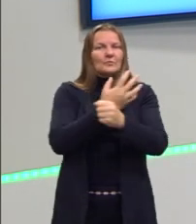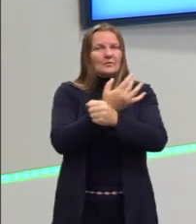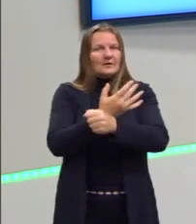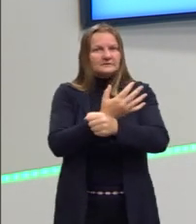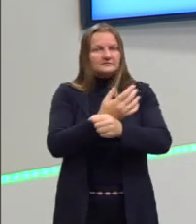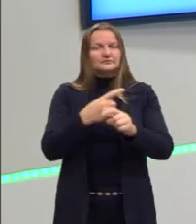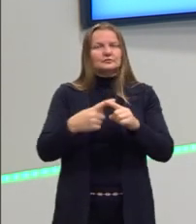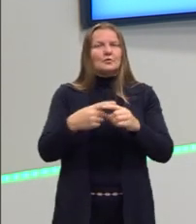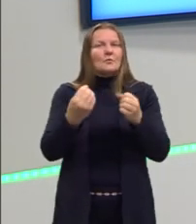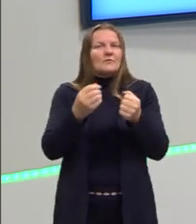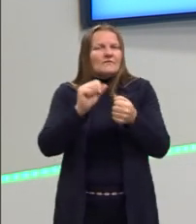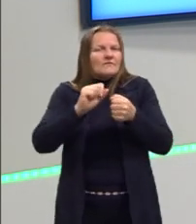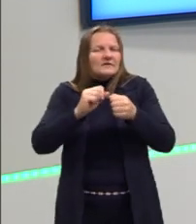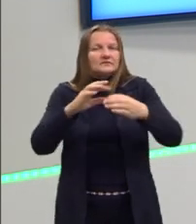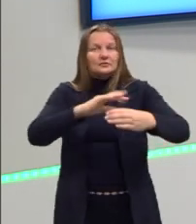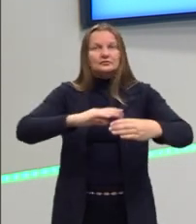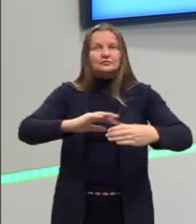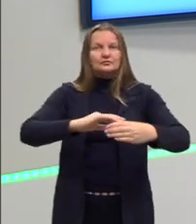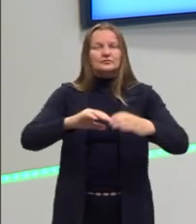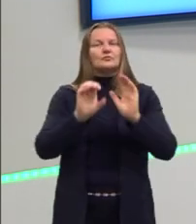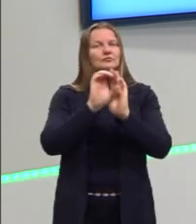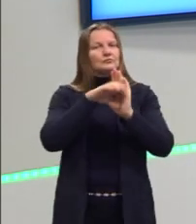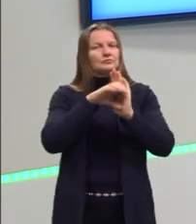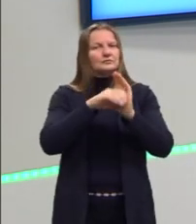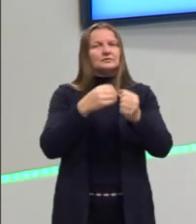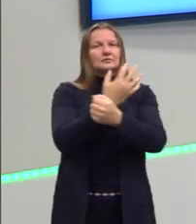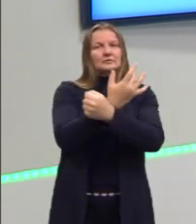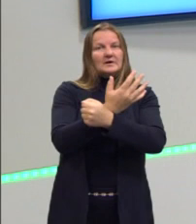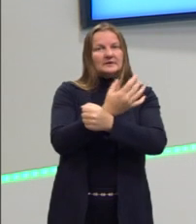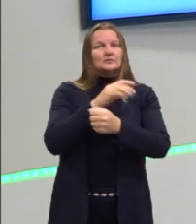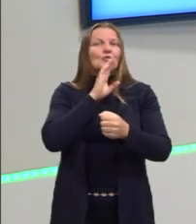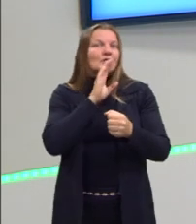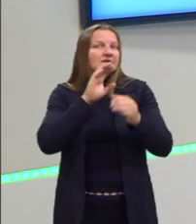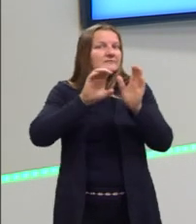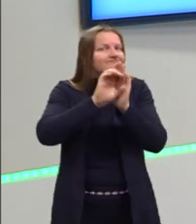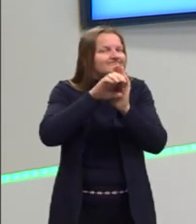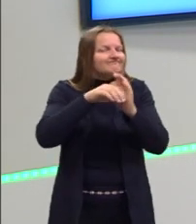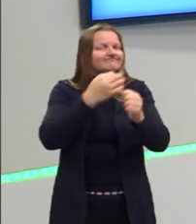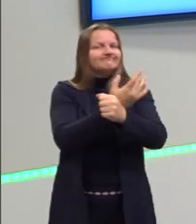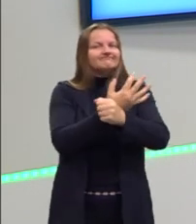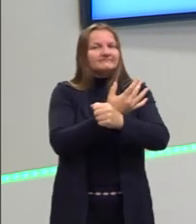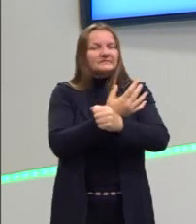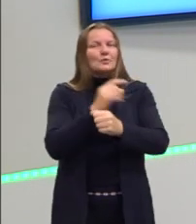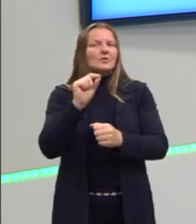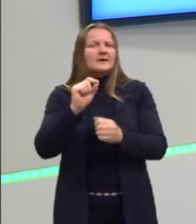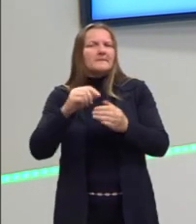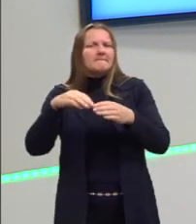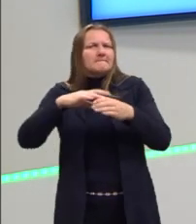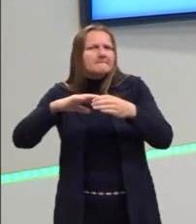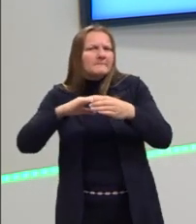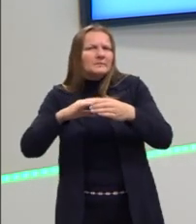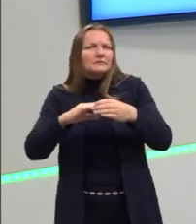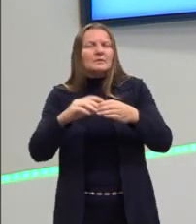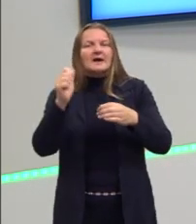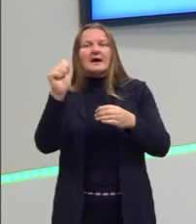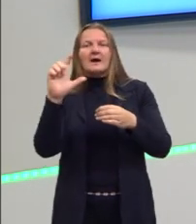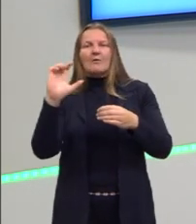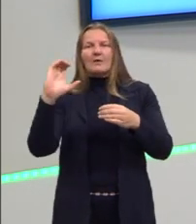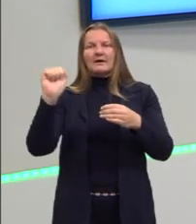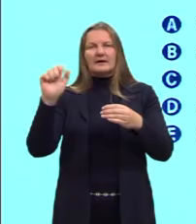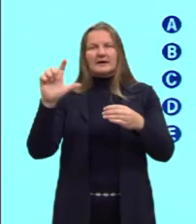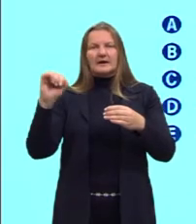E aí é importante lembrar os conceitos de ácidos e bases. O que são as bases e o que são os ácidos.